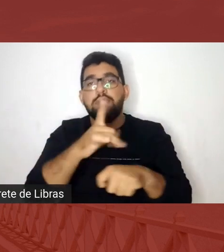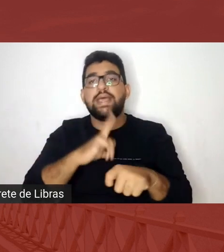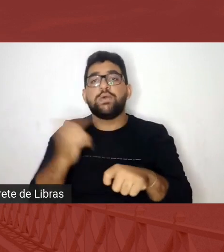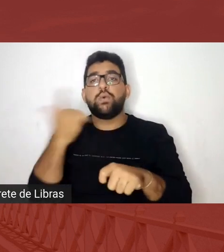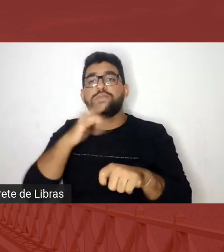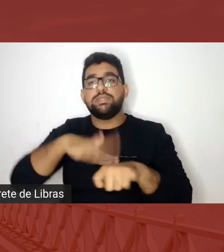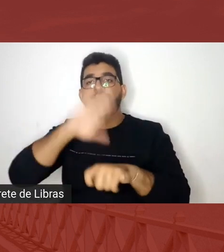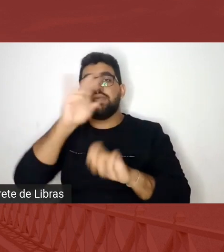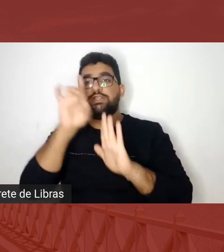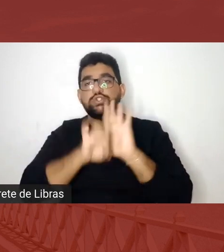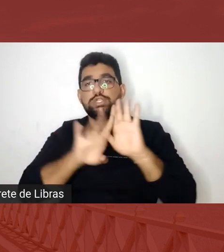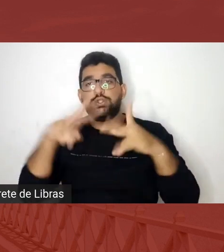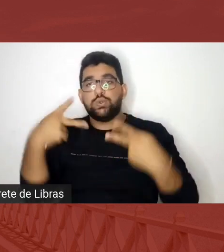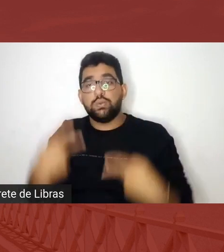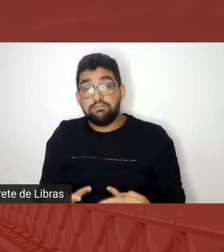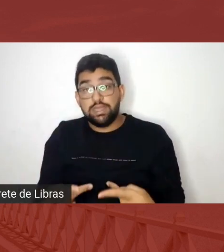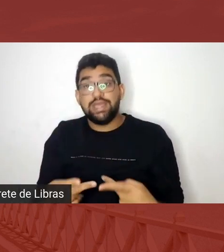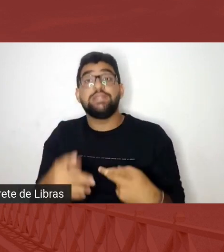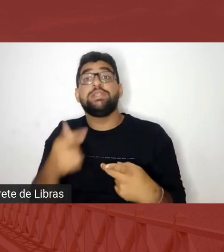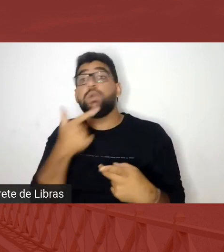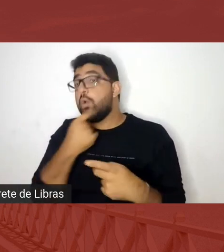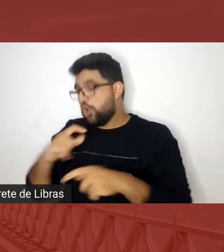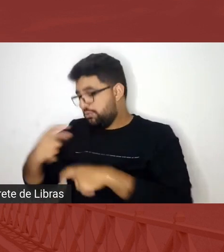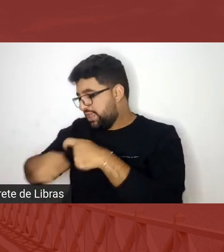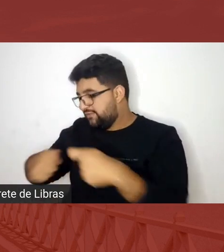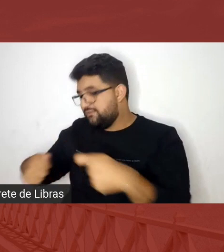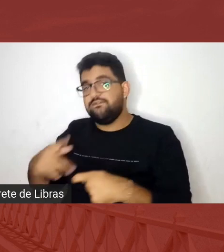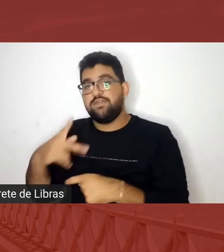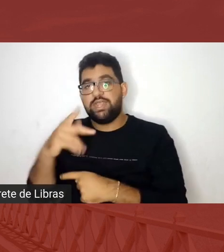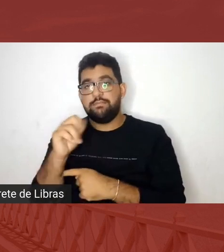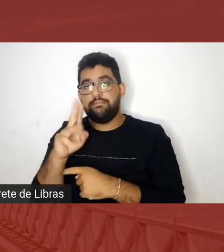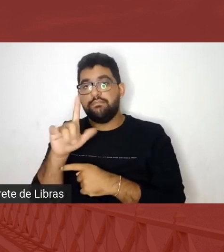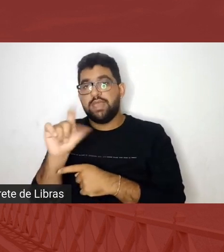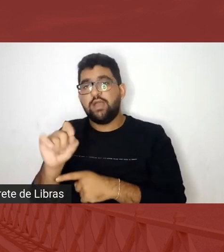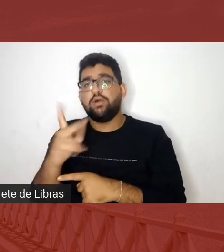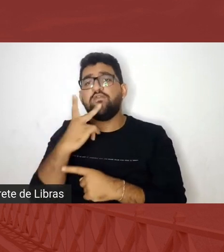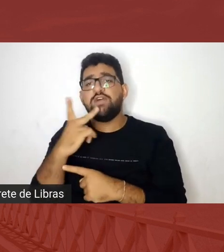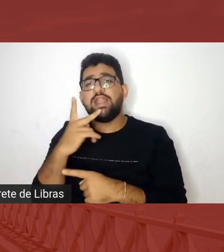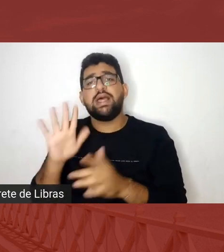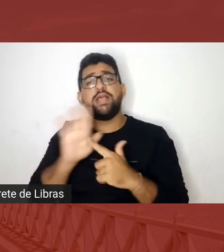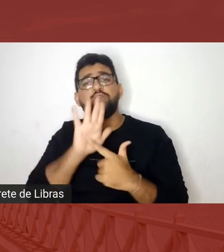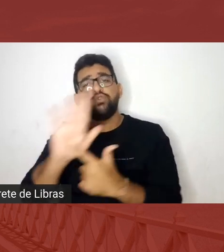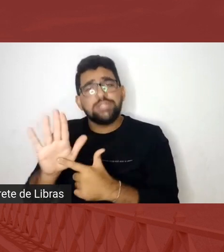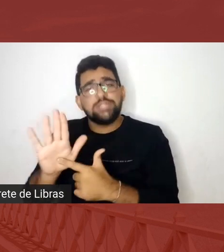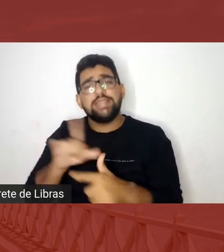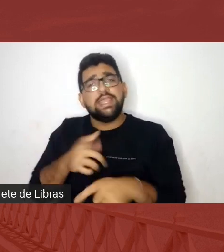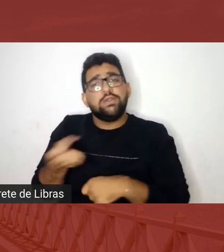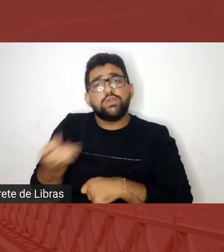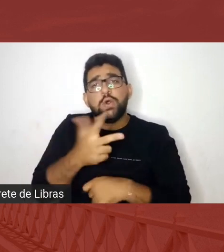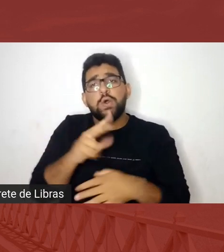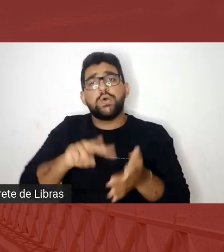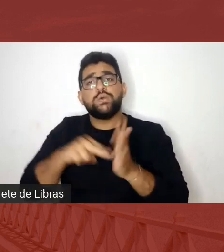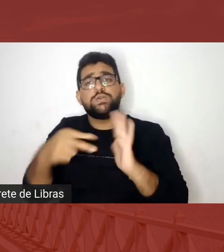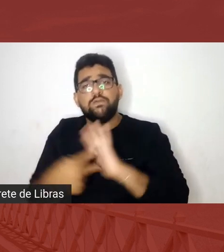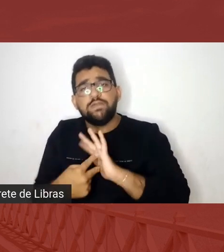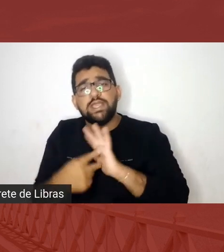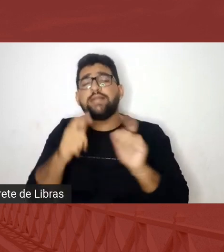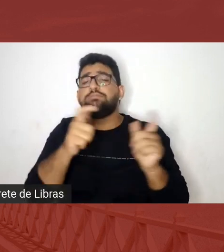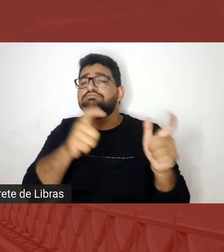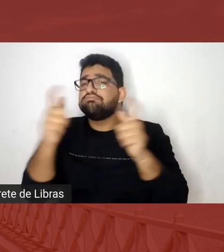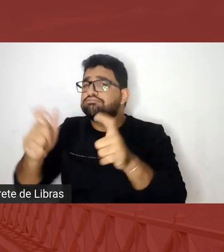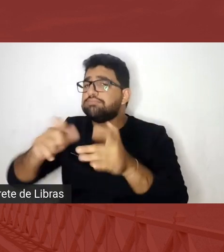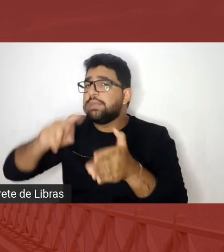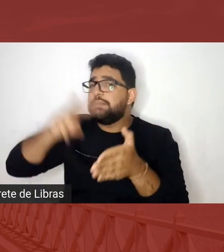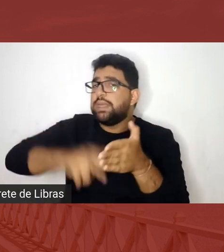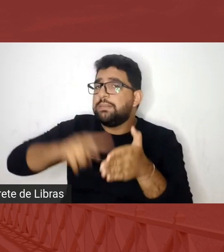Cada vez que o Frei Paulo pode ajudar a ressignificar o lugar de leitura das